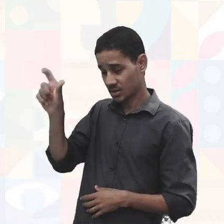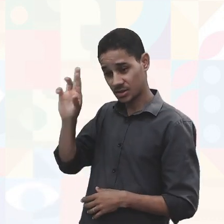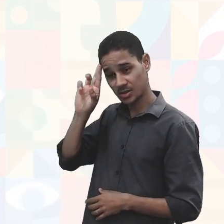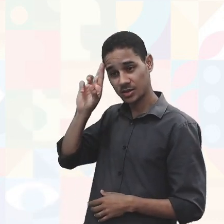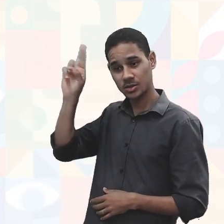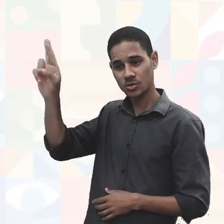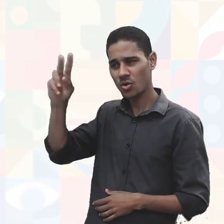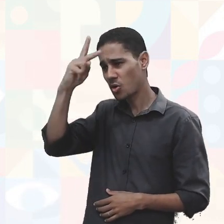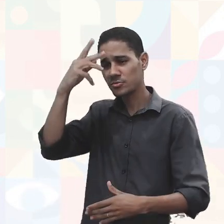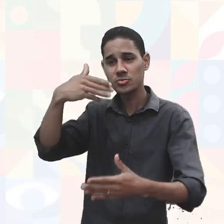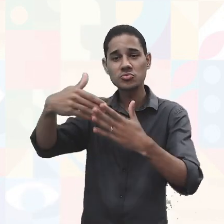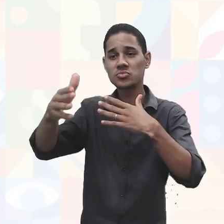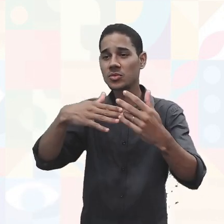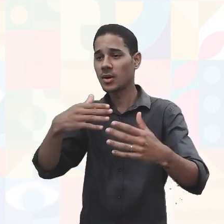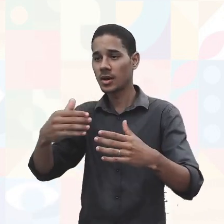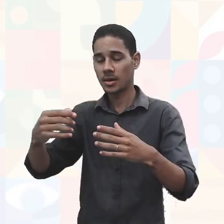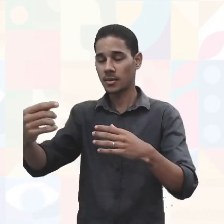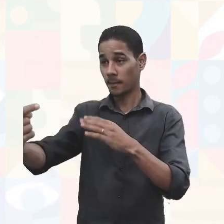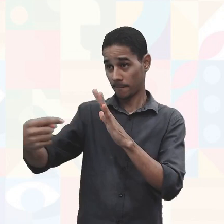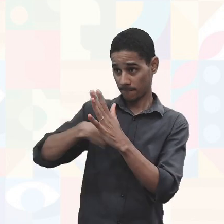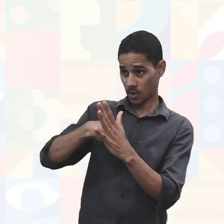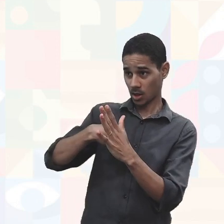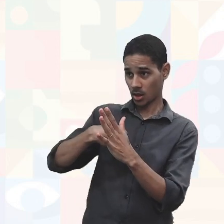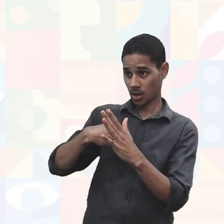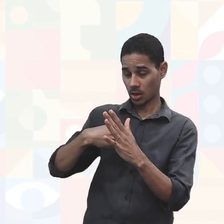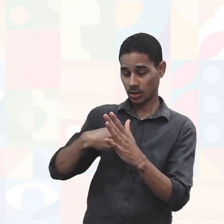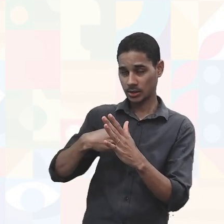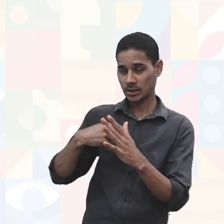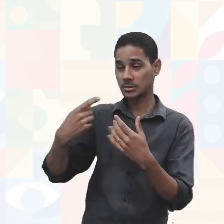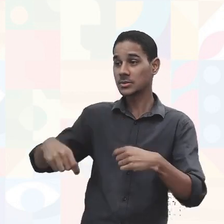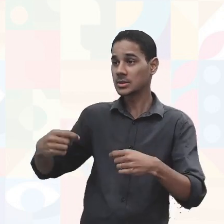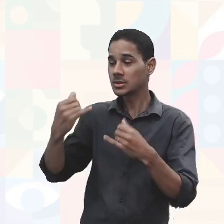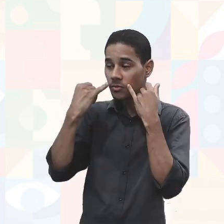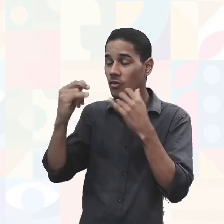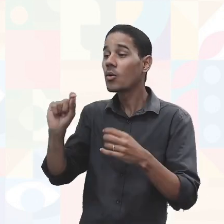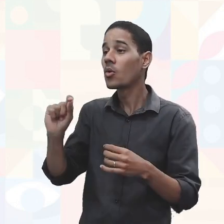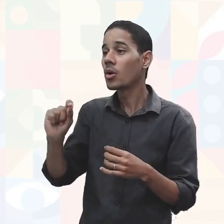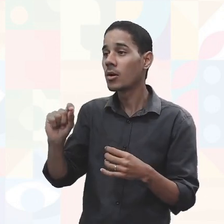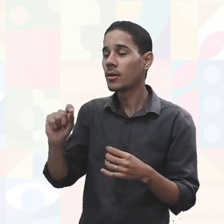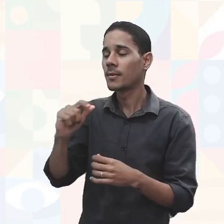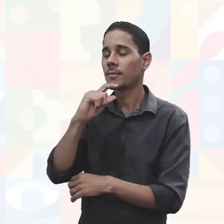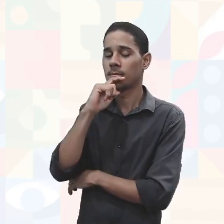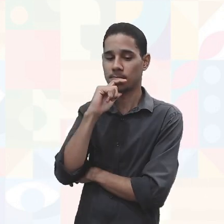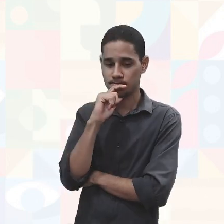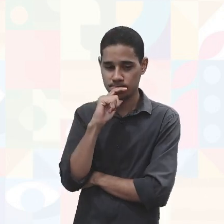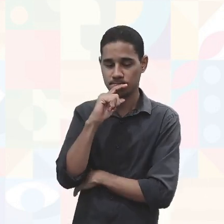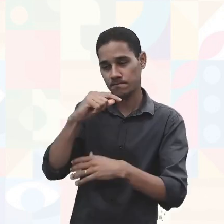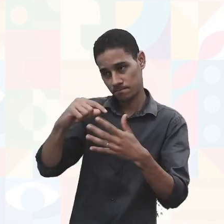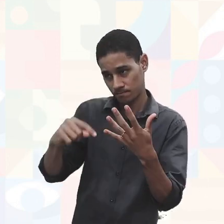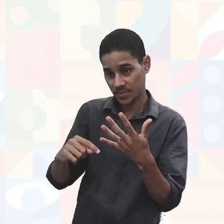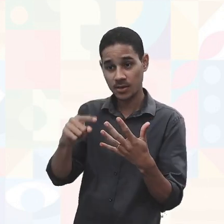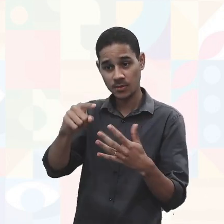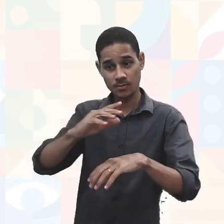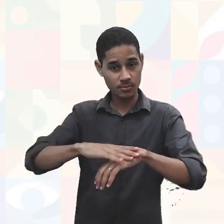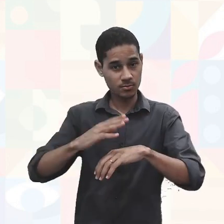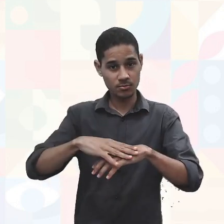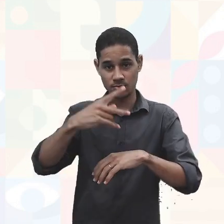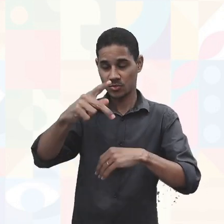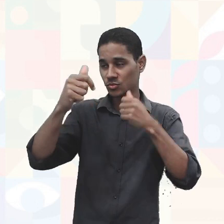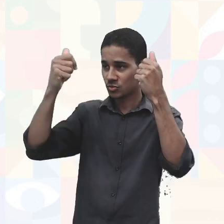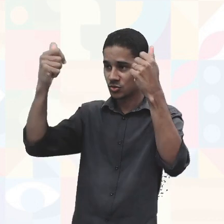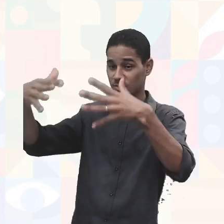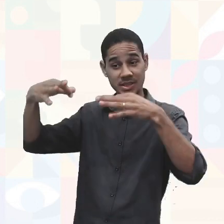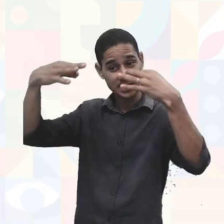alguma informação chegar na sua mesa lá, precisa de uma informação sobre isso, sobre aquilo, e você dá aquela informação